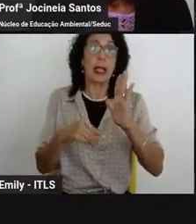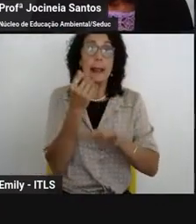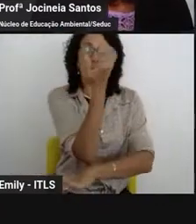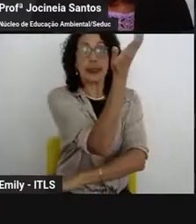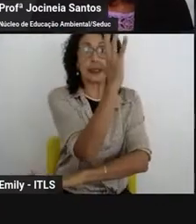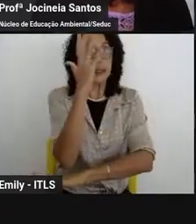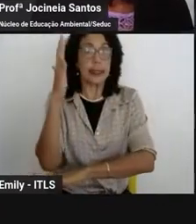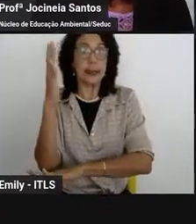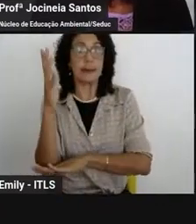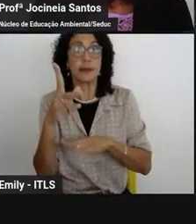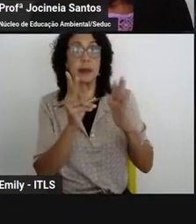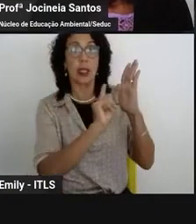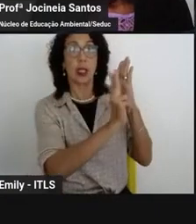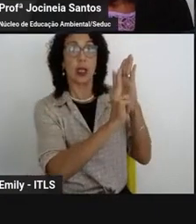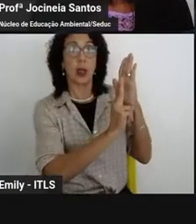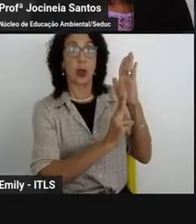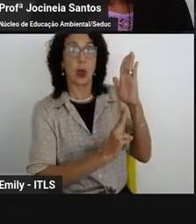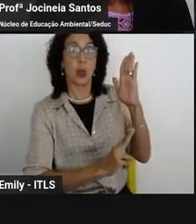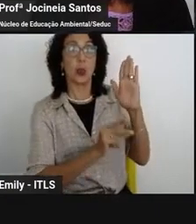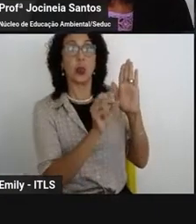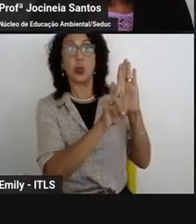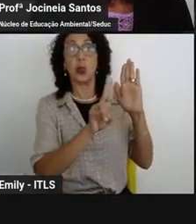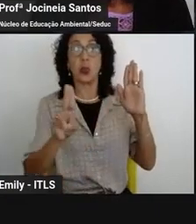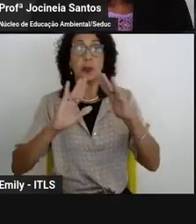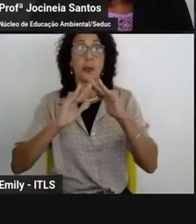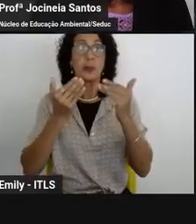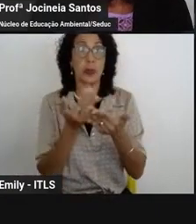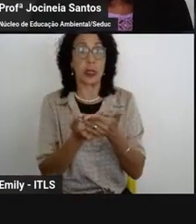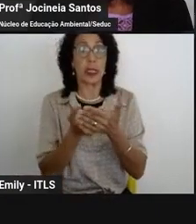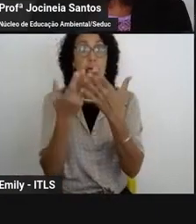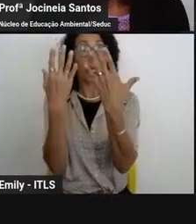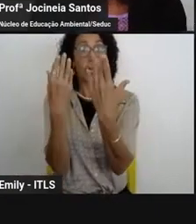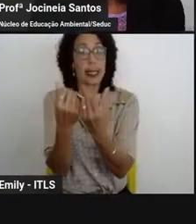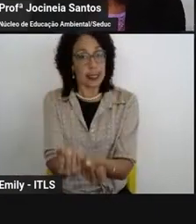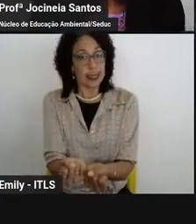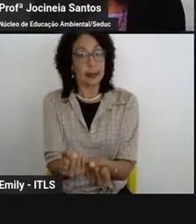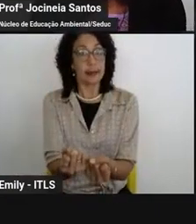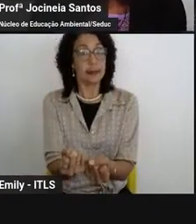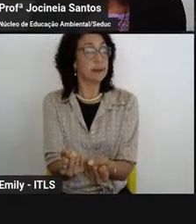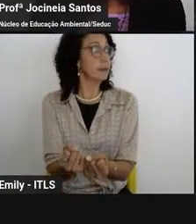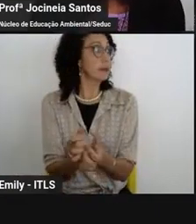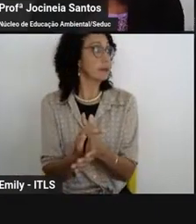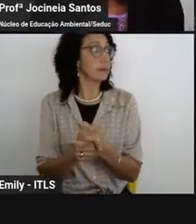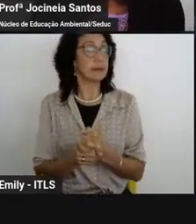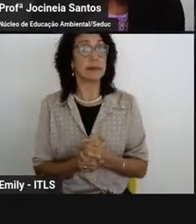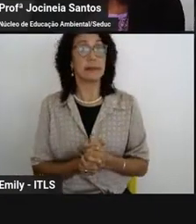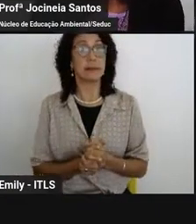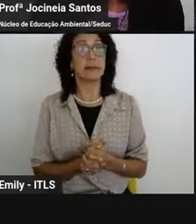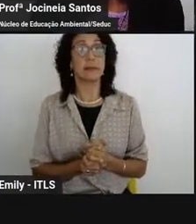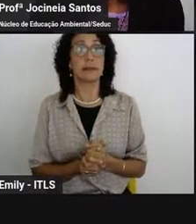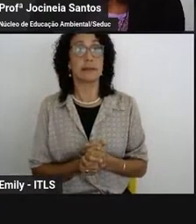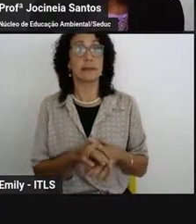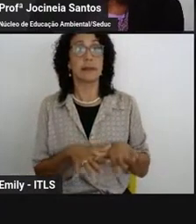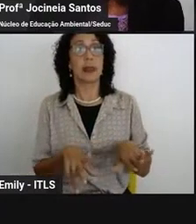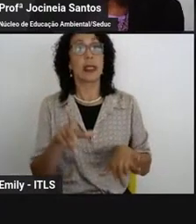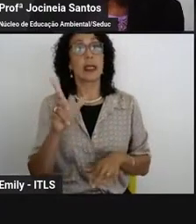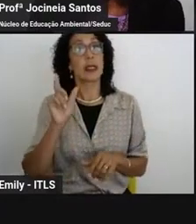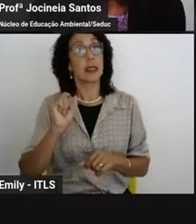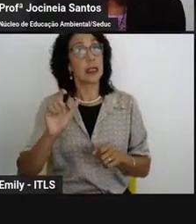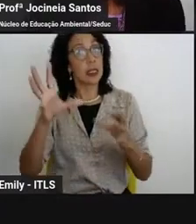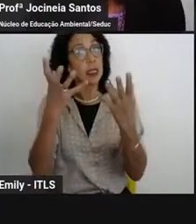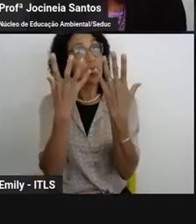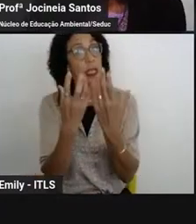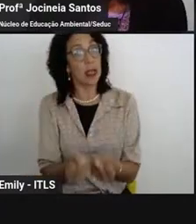aqui tem uma lista das escolas pilotos que foram as escolas que participaram do projeto o ano